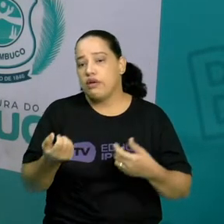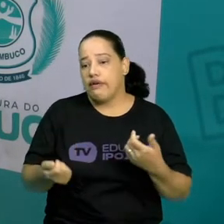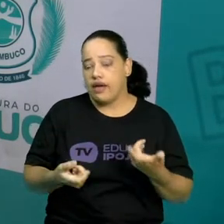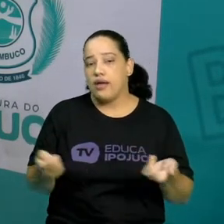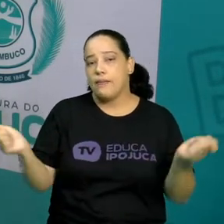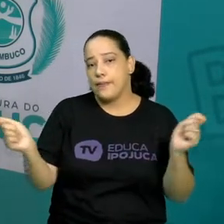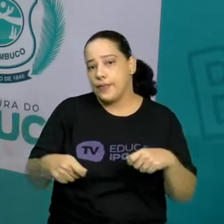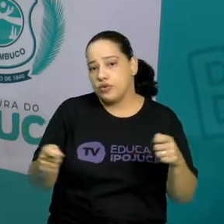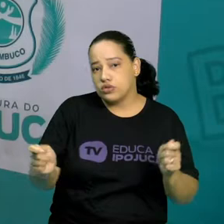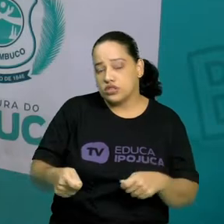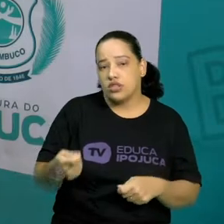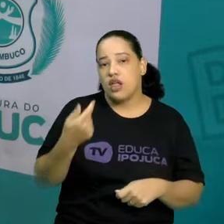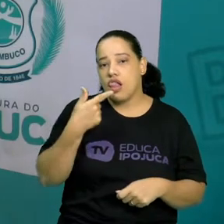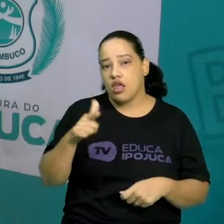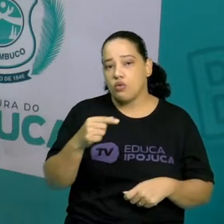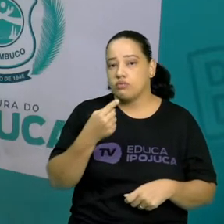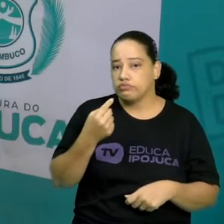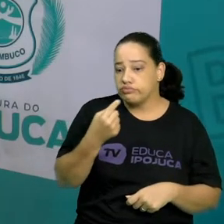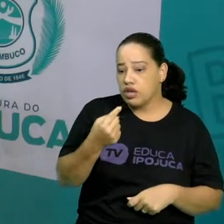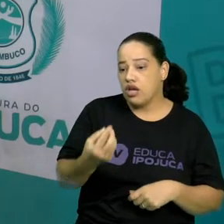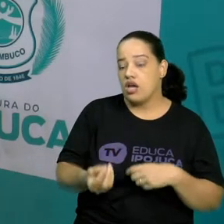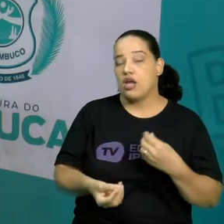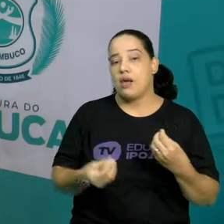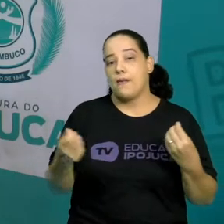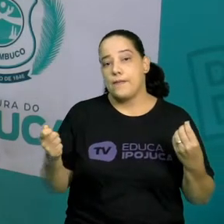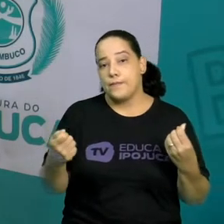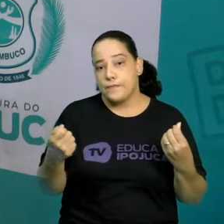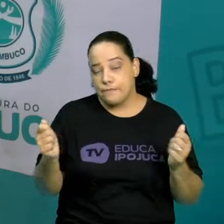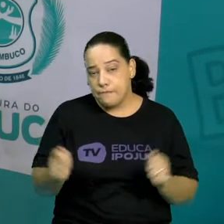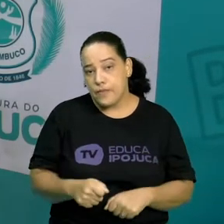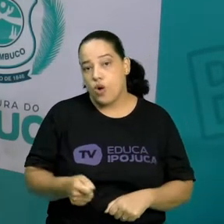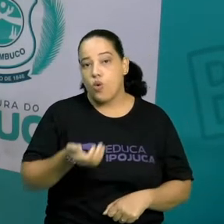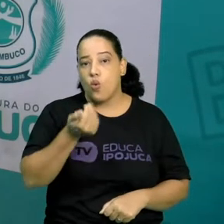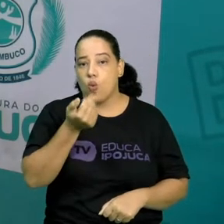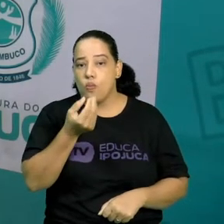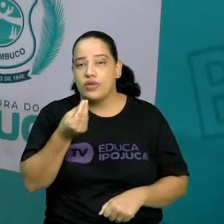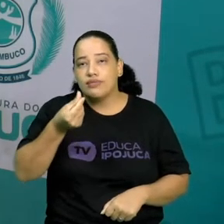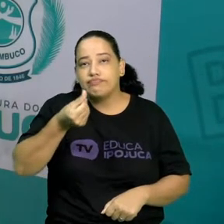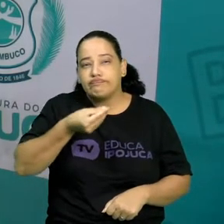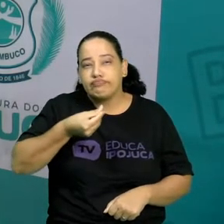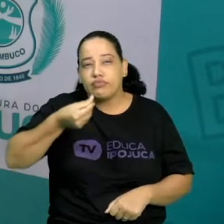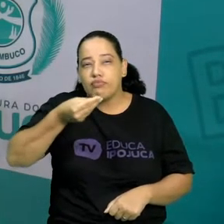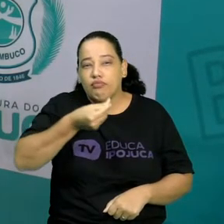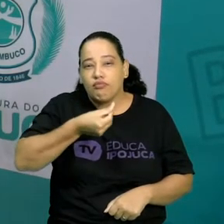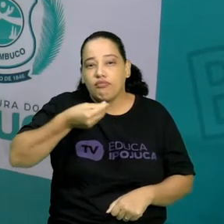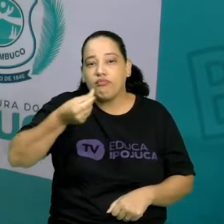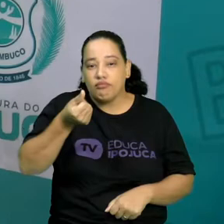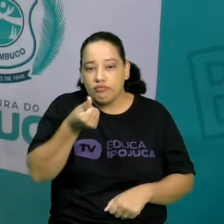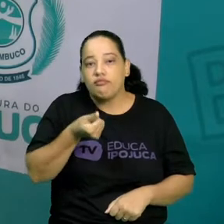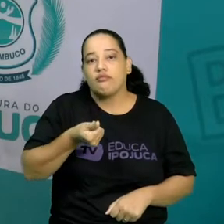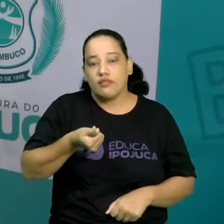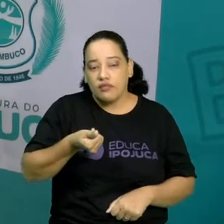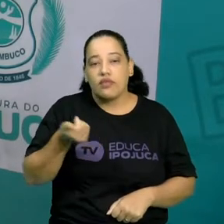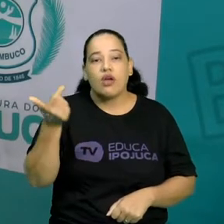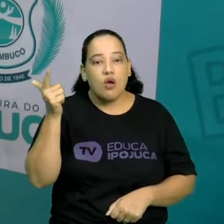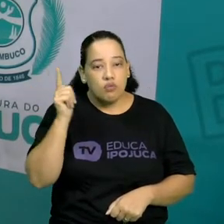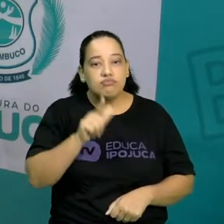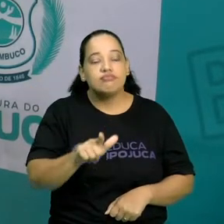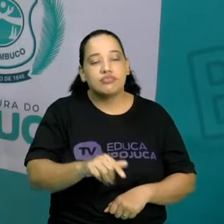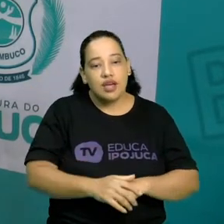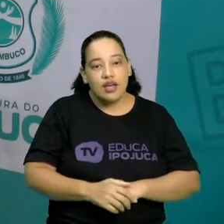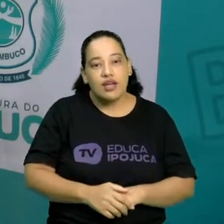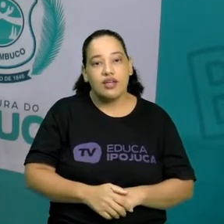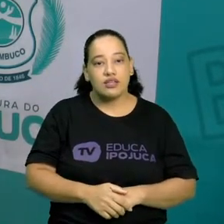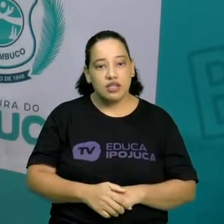de captar o gosto dos alimentos que nós nos alimentamos. E as nossas orelhas,